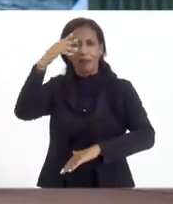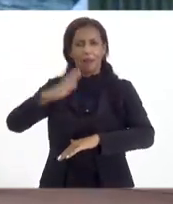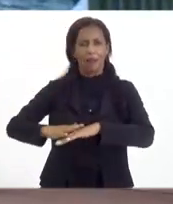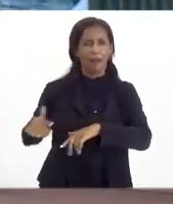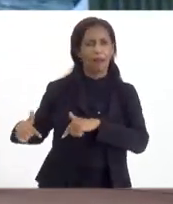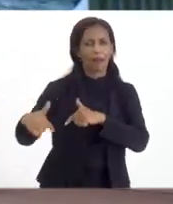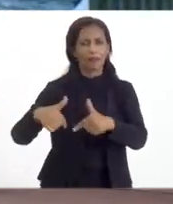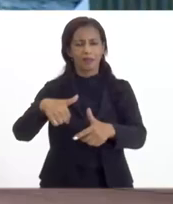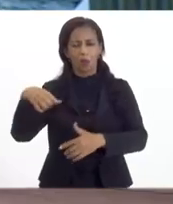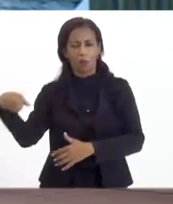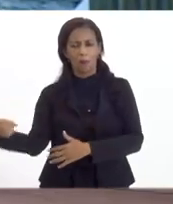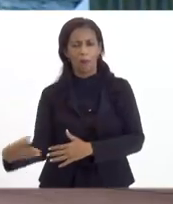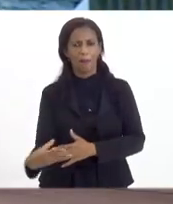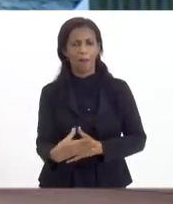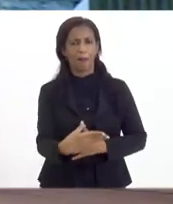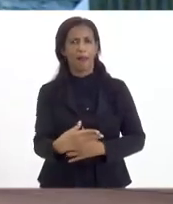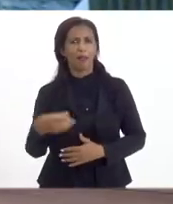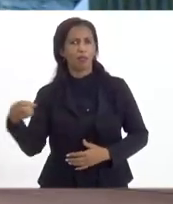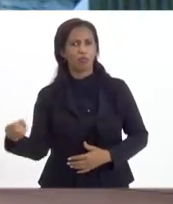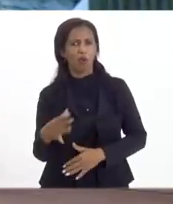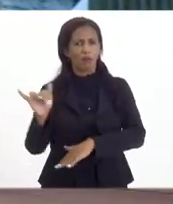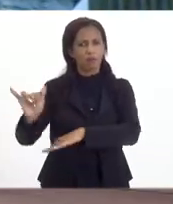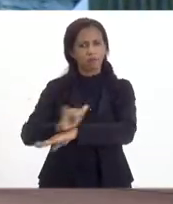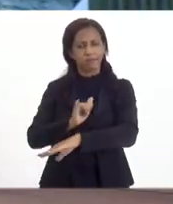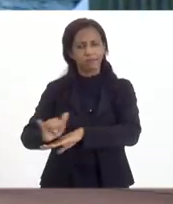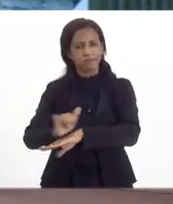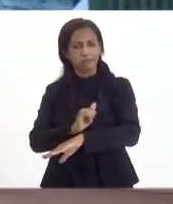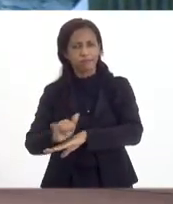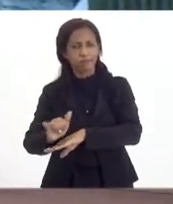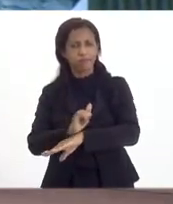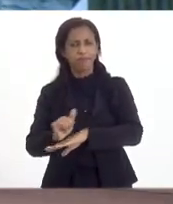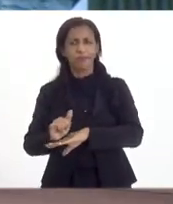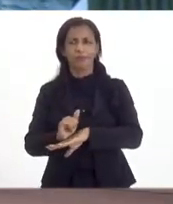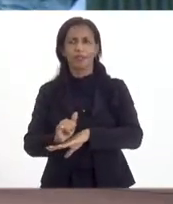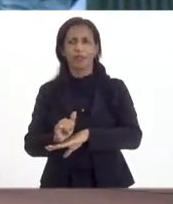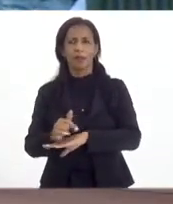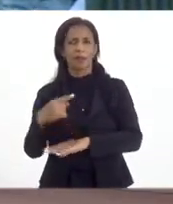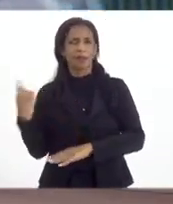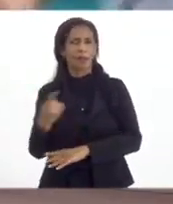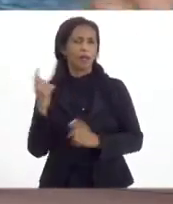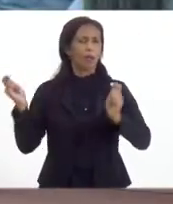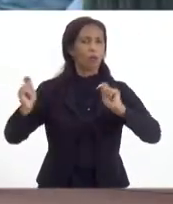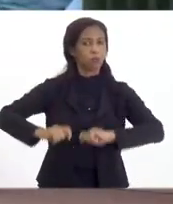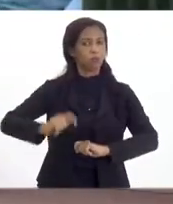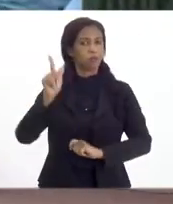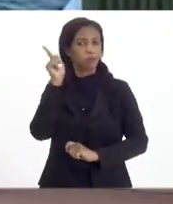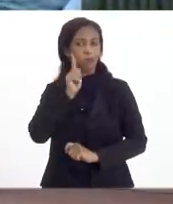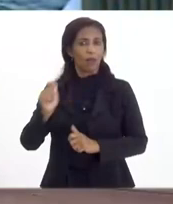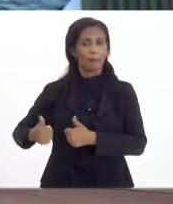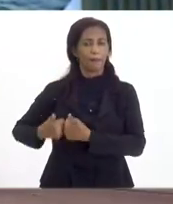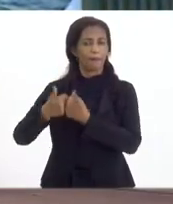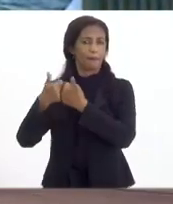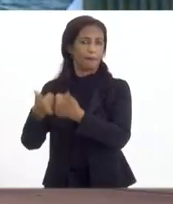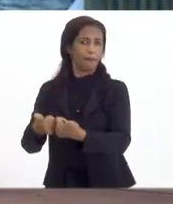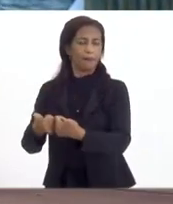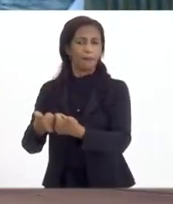inovadoras, que vão pensar em novas estratégias para que a gente possa ter melhor